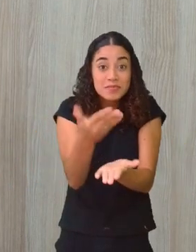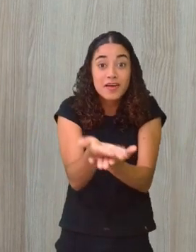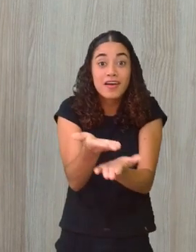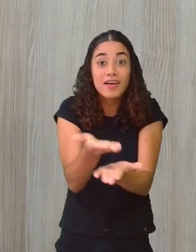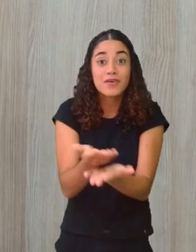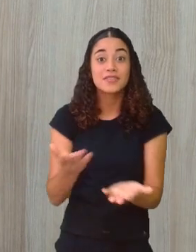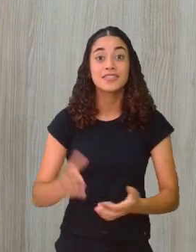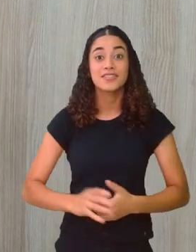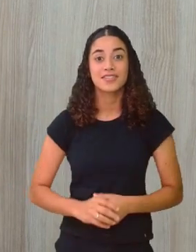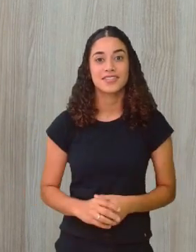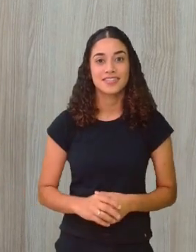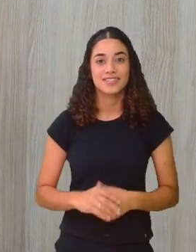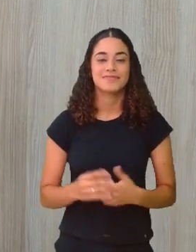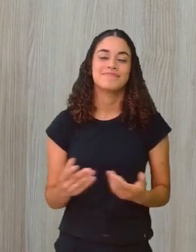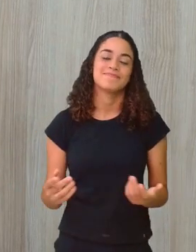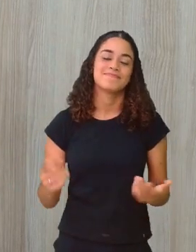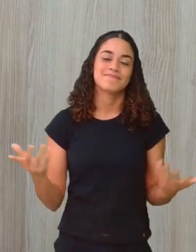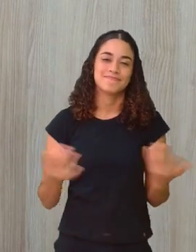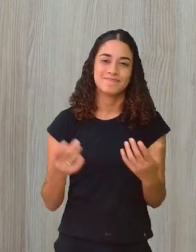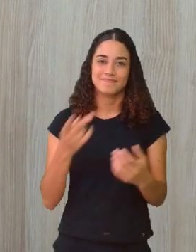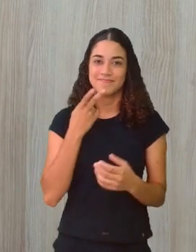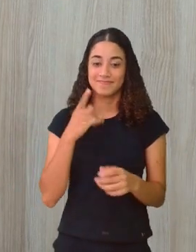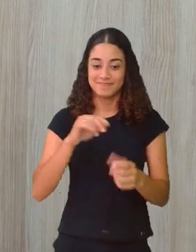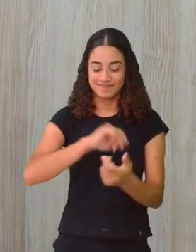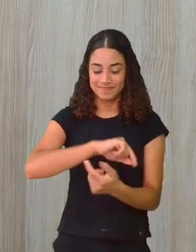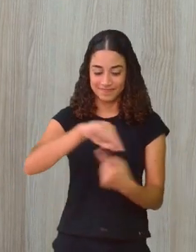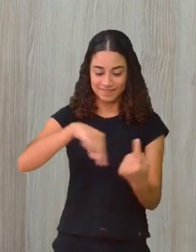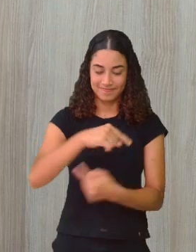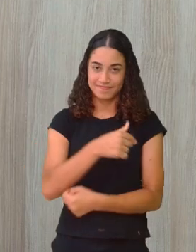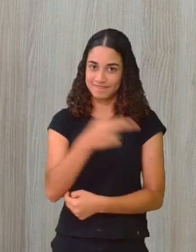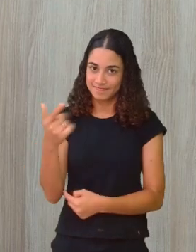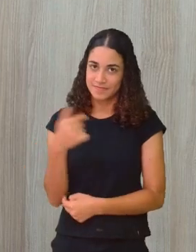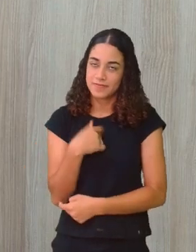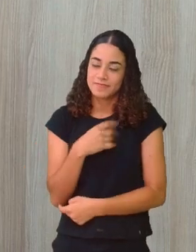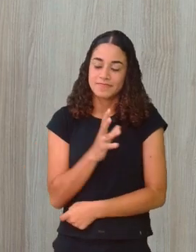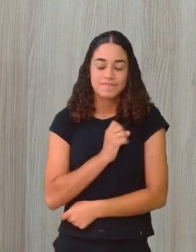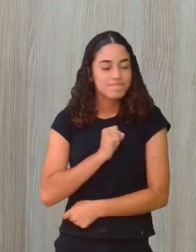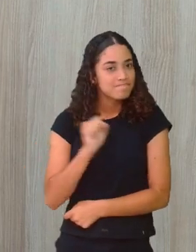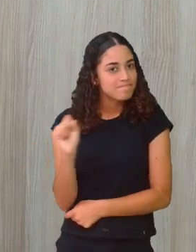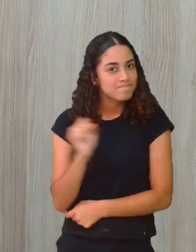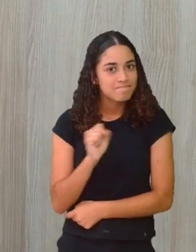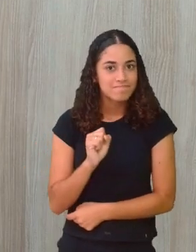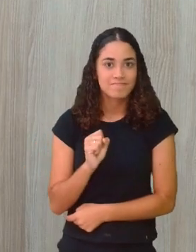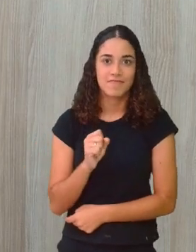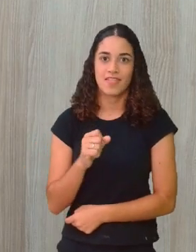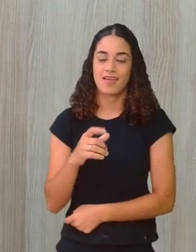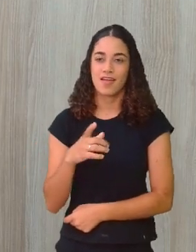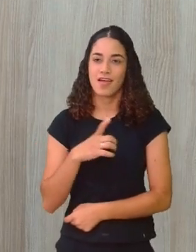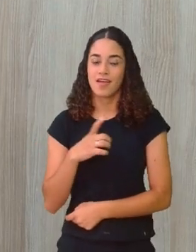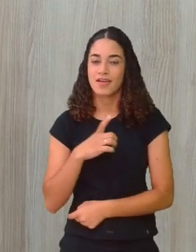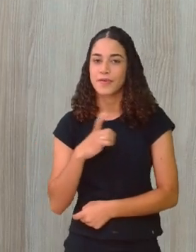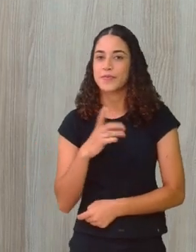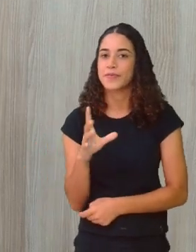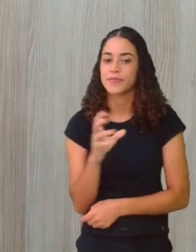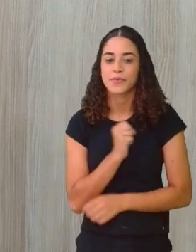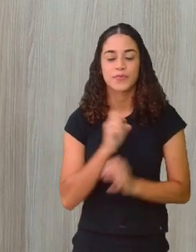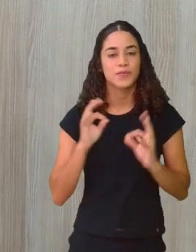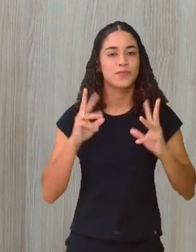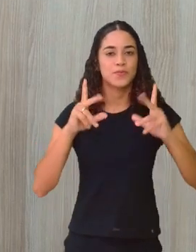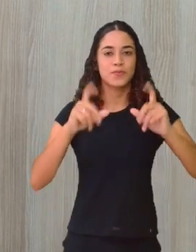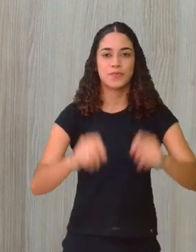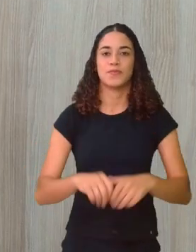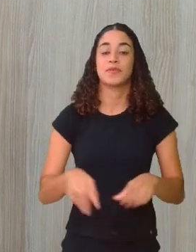Vilma. E falando também desse ciclo, que eu adoro falar dele. Adoro os folguedos que compõem esse ciclo, que é